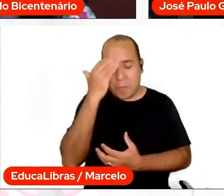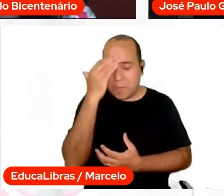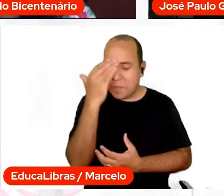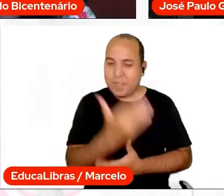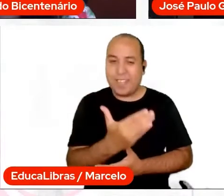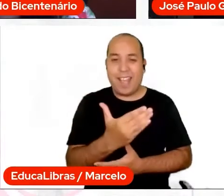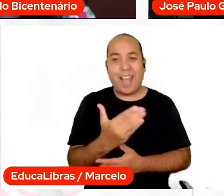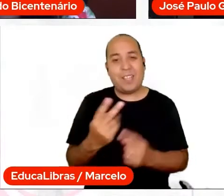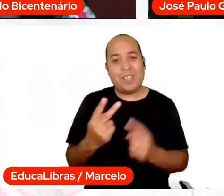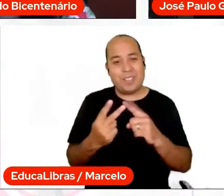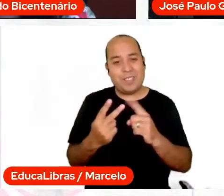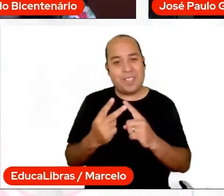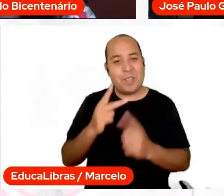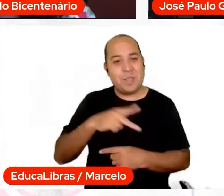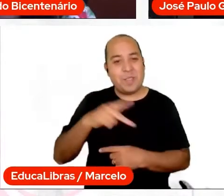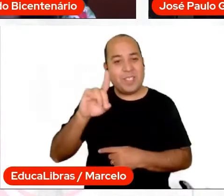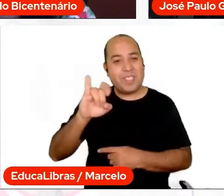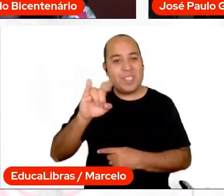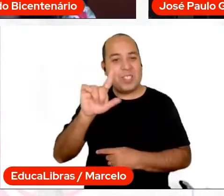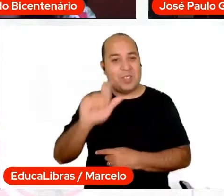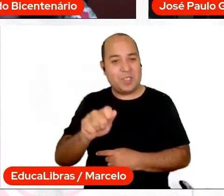devolvo a palavra para a professora Dilza.